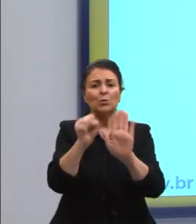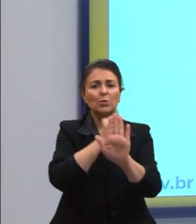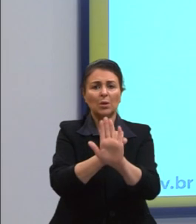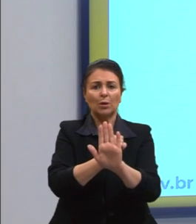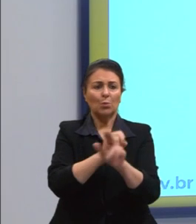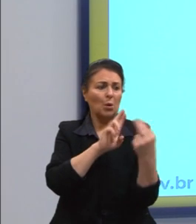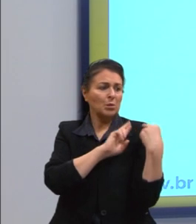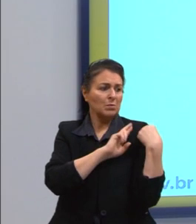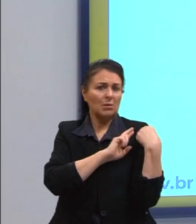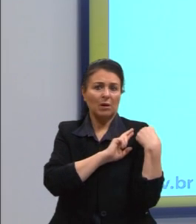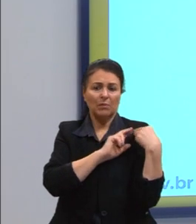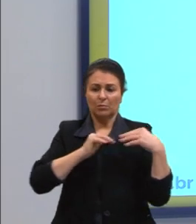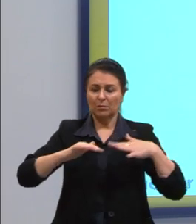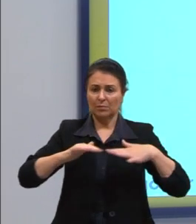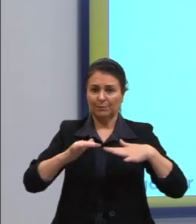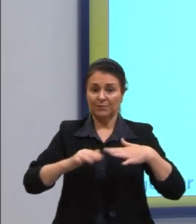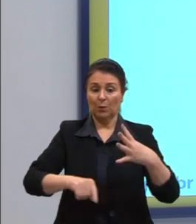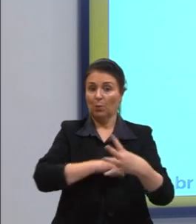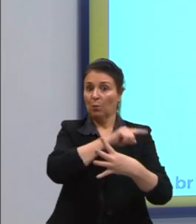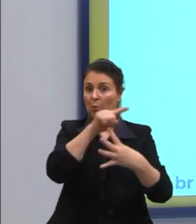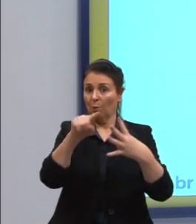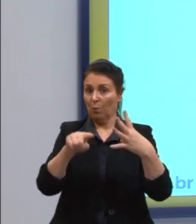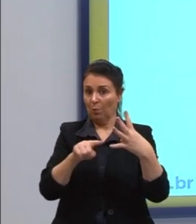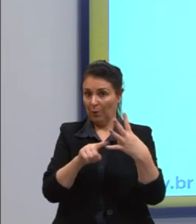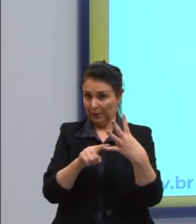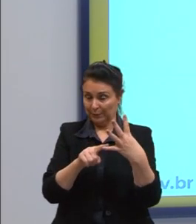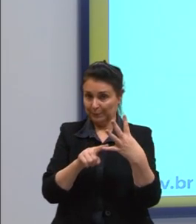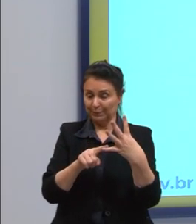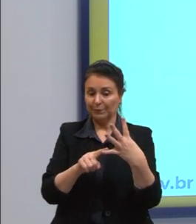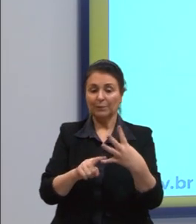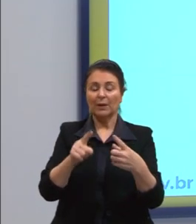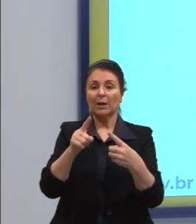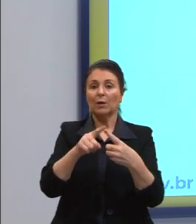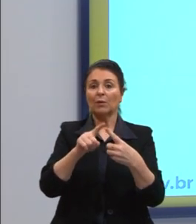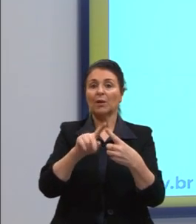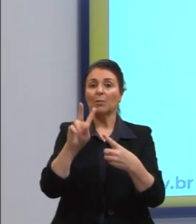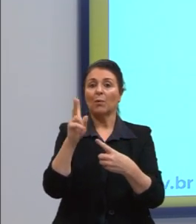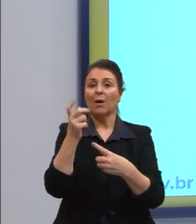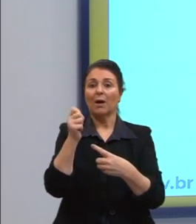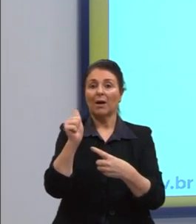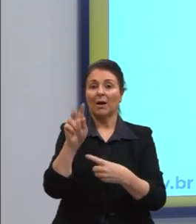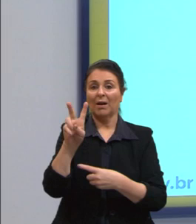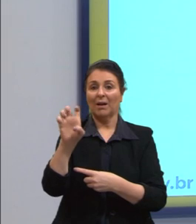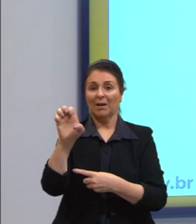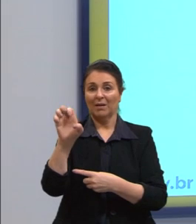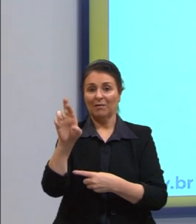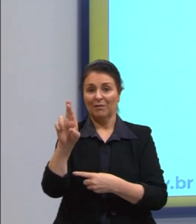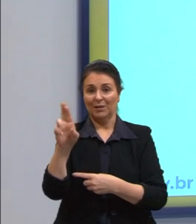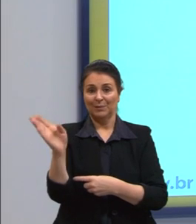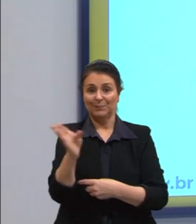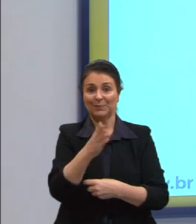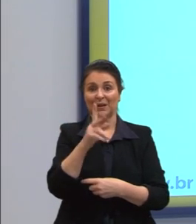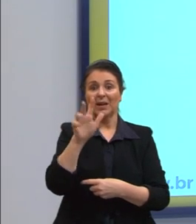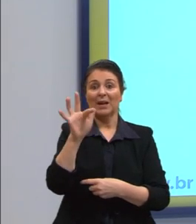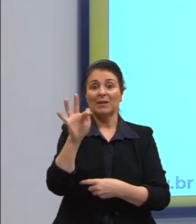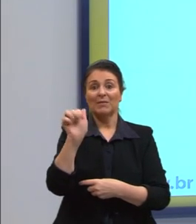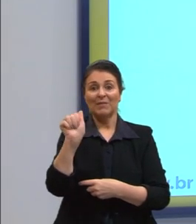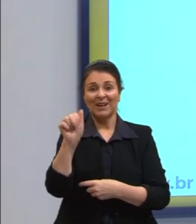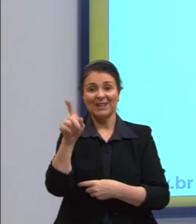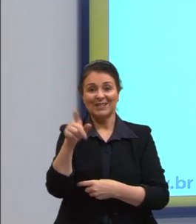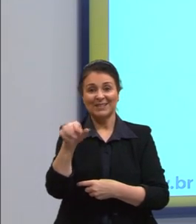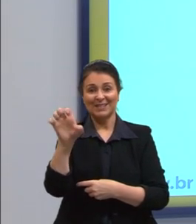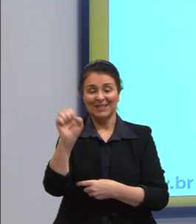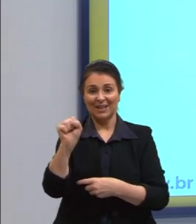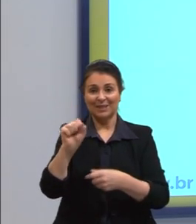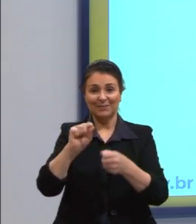Acontece em quatro casos. Primeiro, verba ver e fazer, indicando um tempo passado, indicando